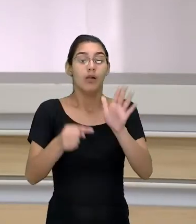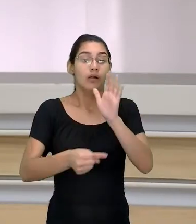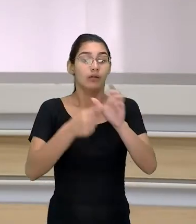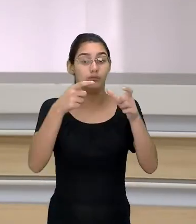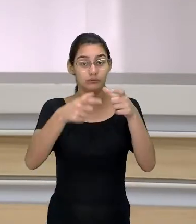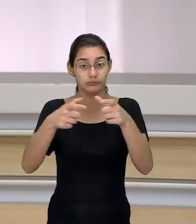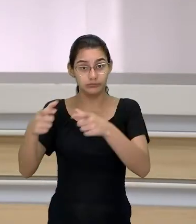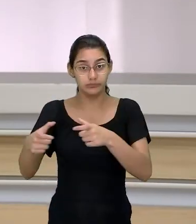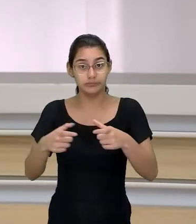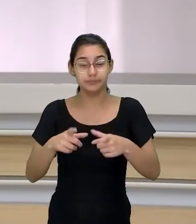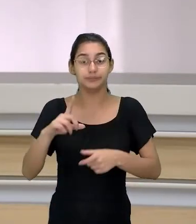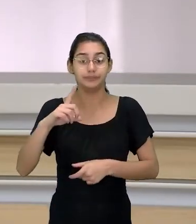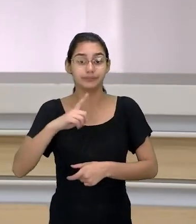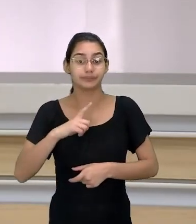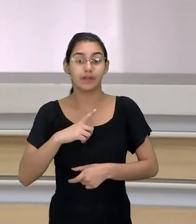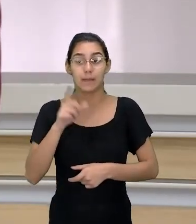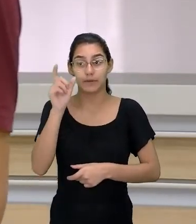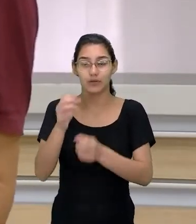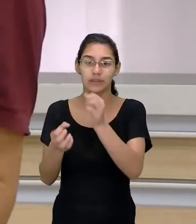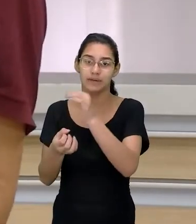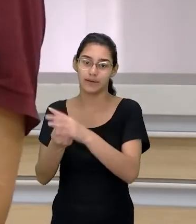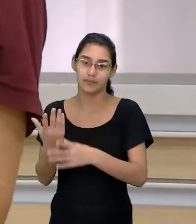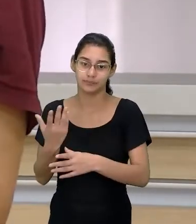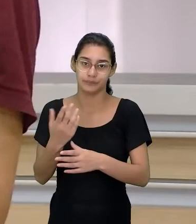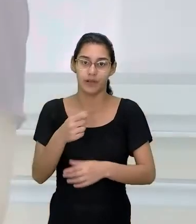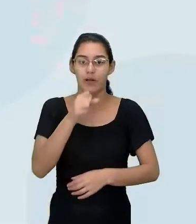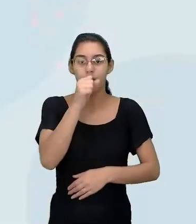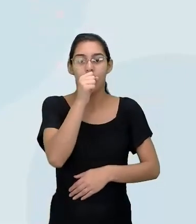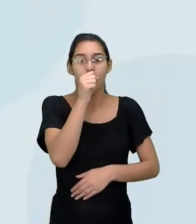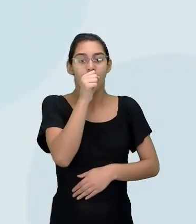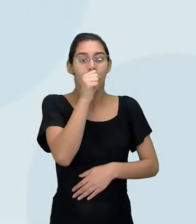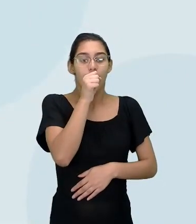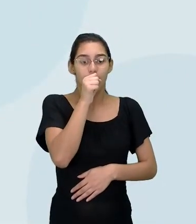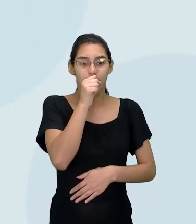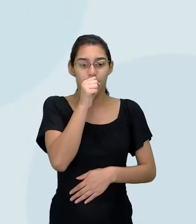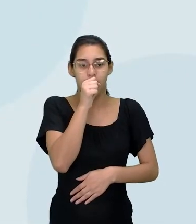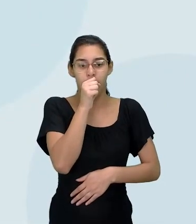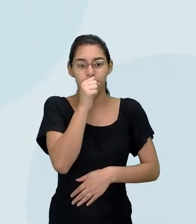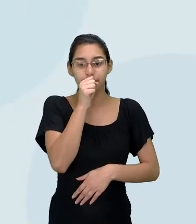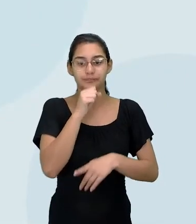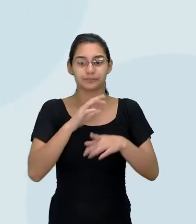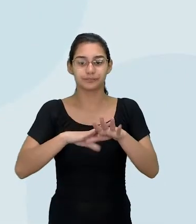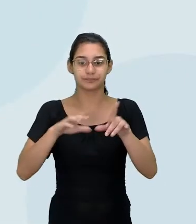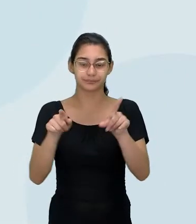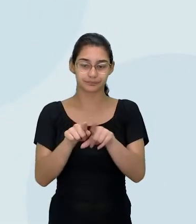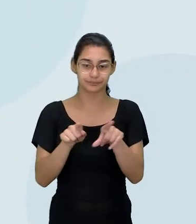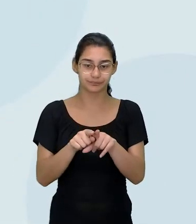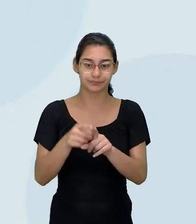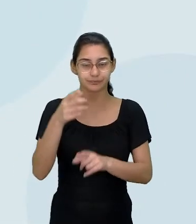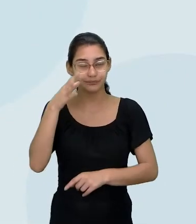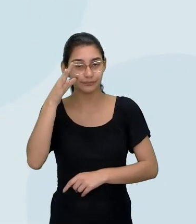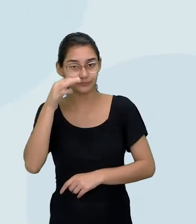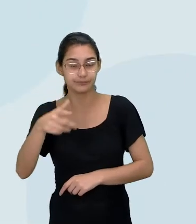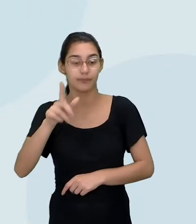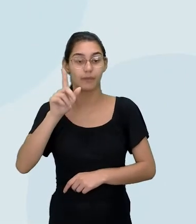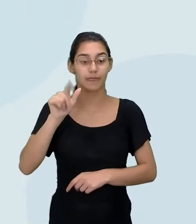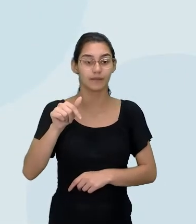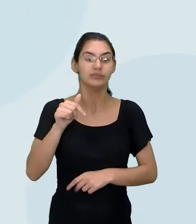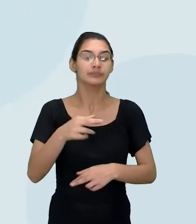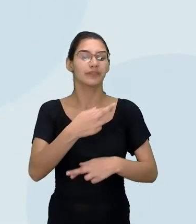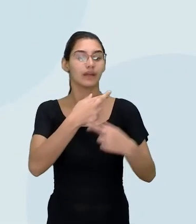lugar, existe um emissor. E essas manipulações, elas vão servir a esses interesses que sejam